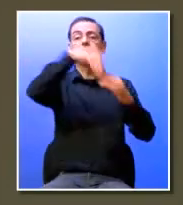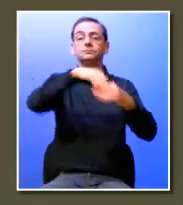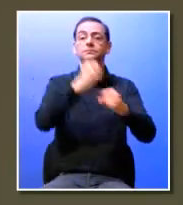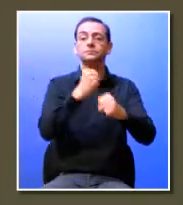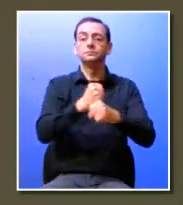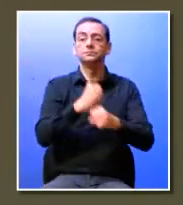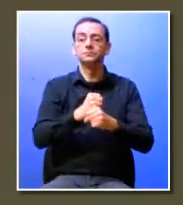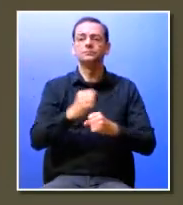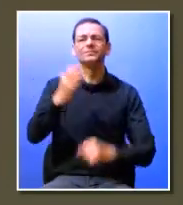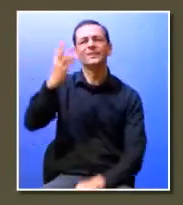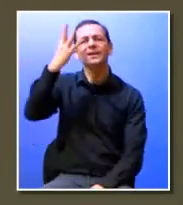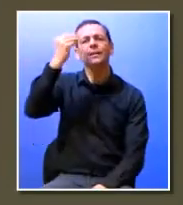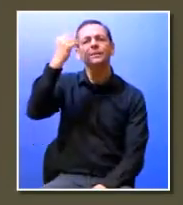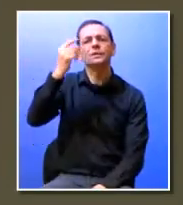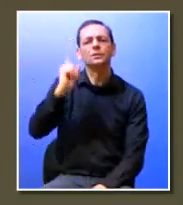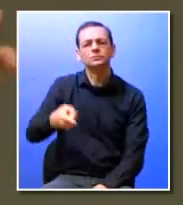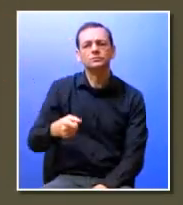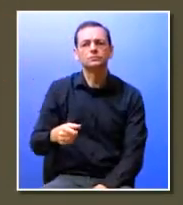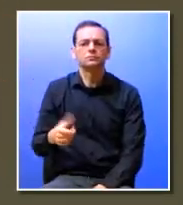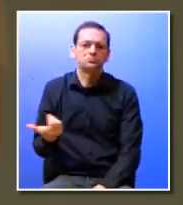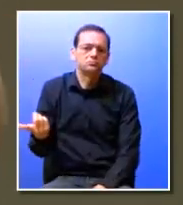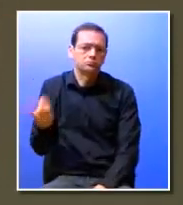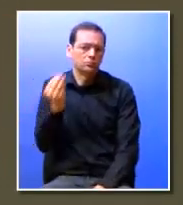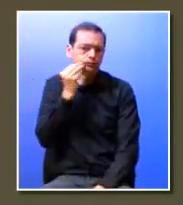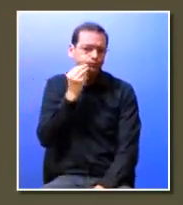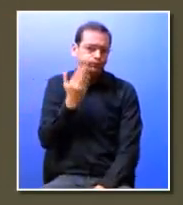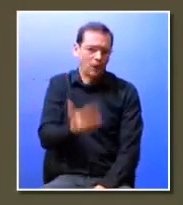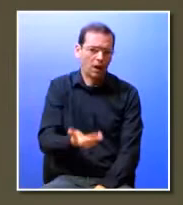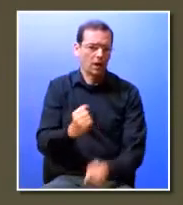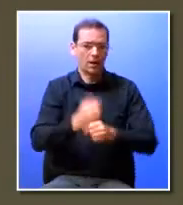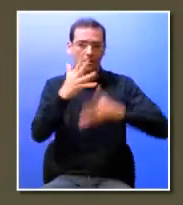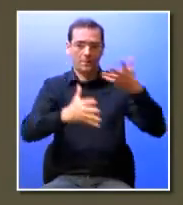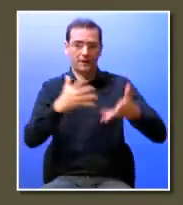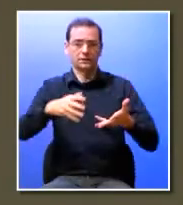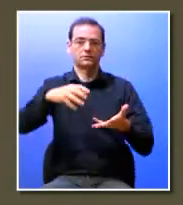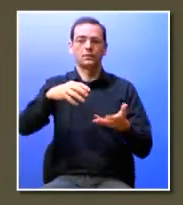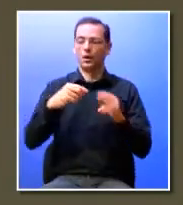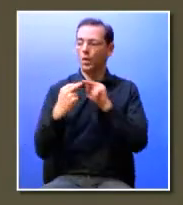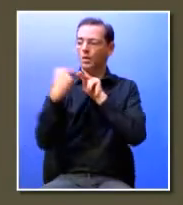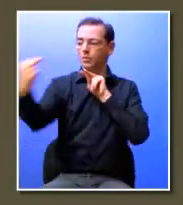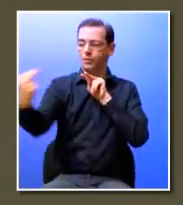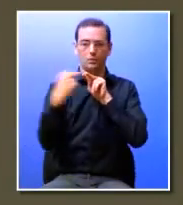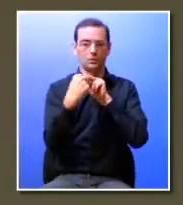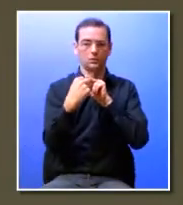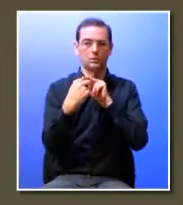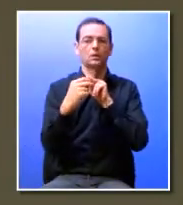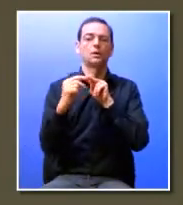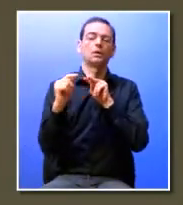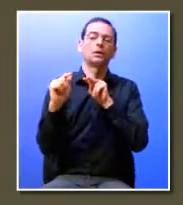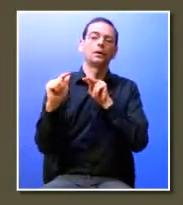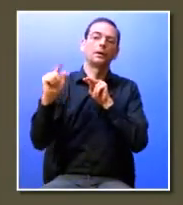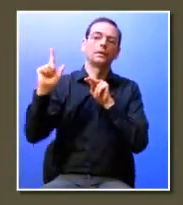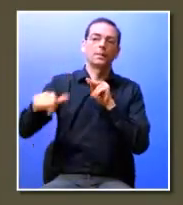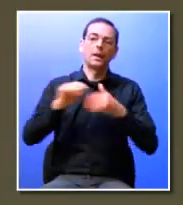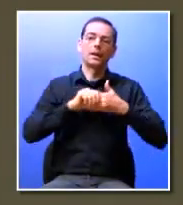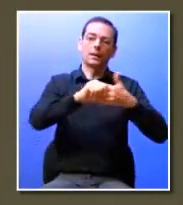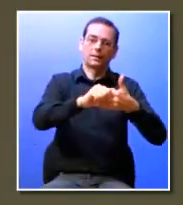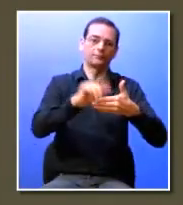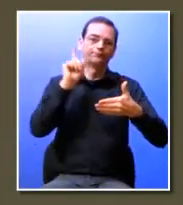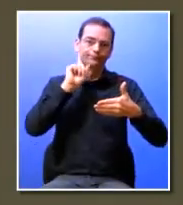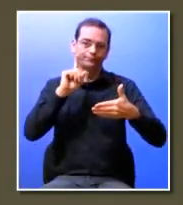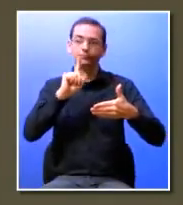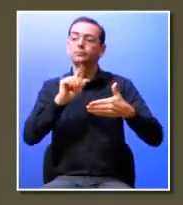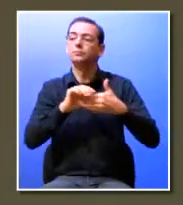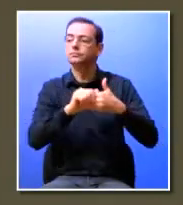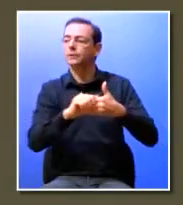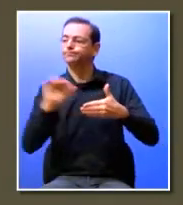formação tem que ter o quê? tem que existir o espaço o sítio a empresa a ponte mas também tem que existir um líder que guie